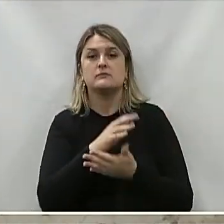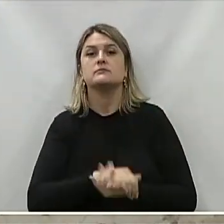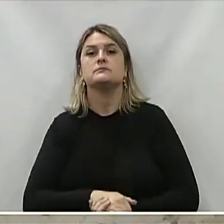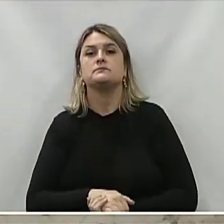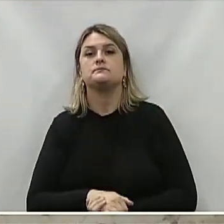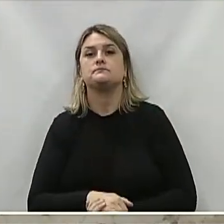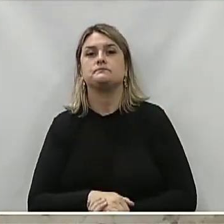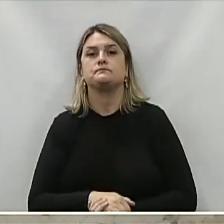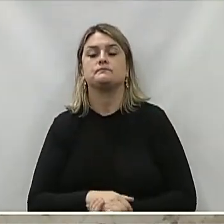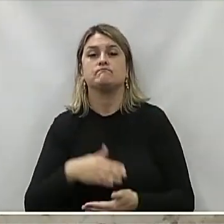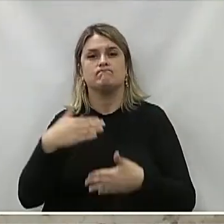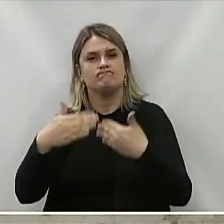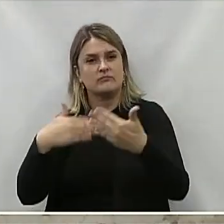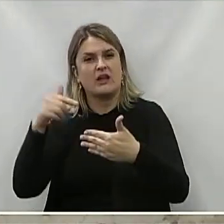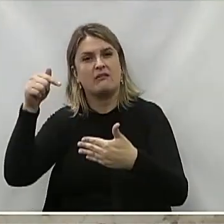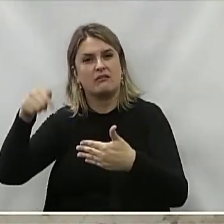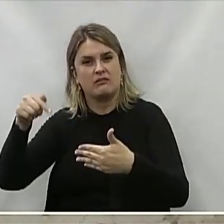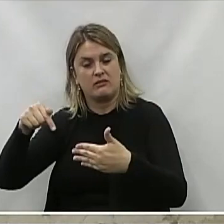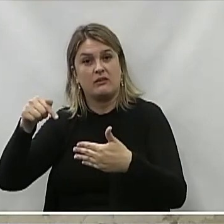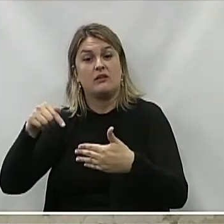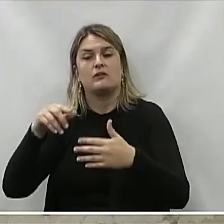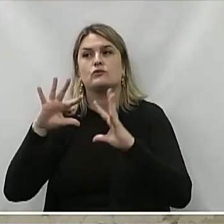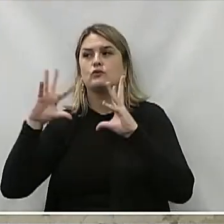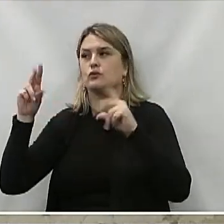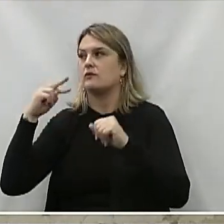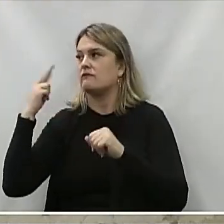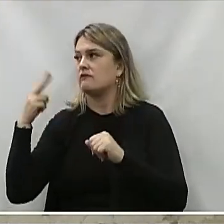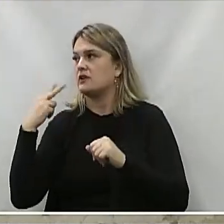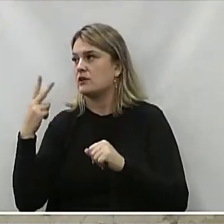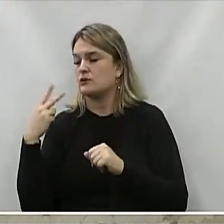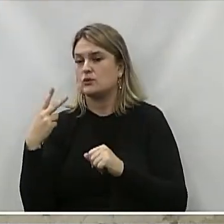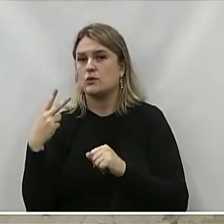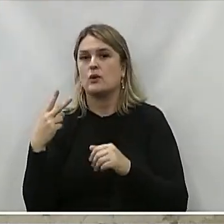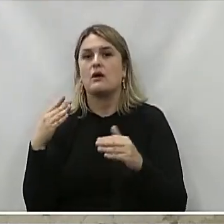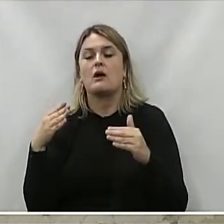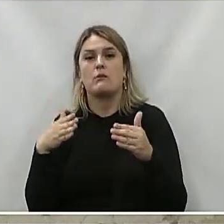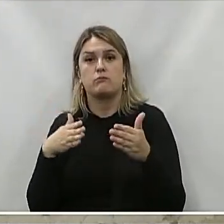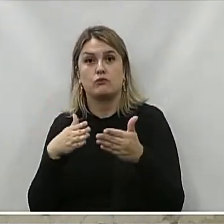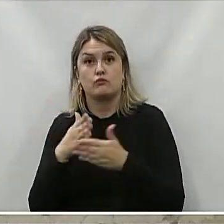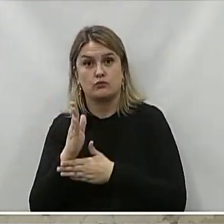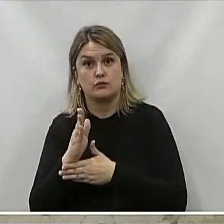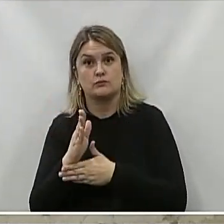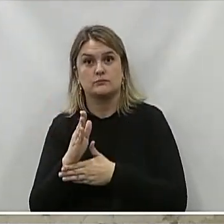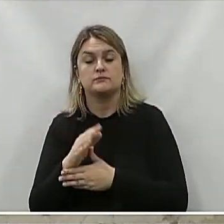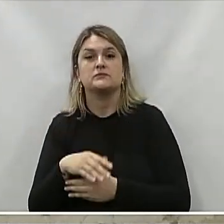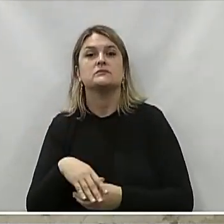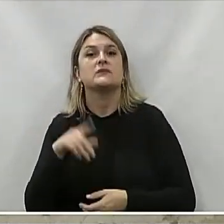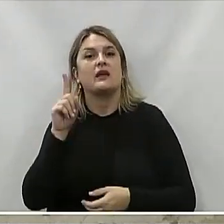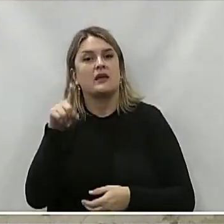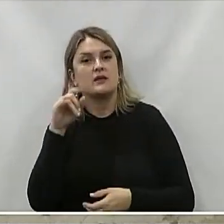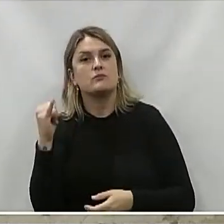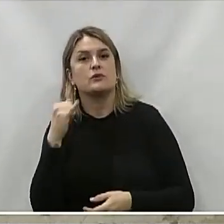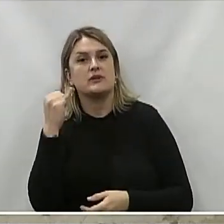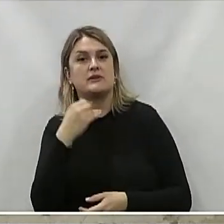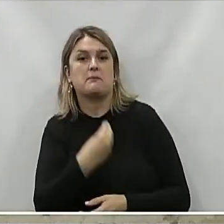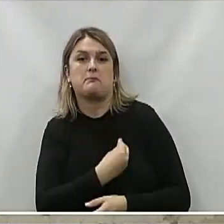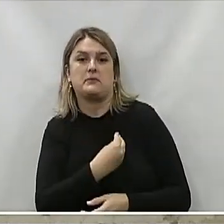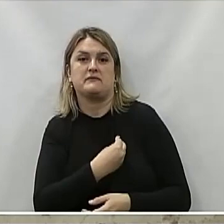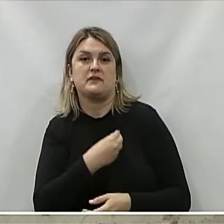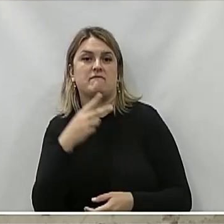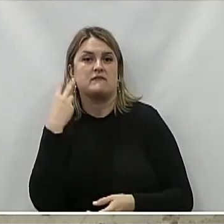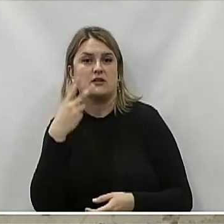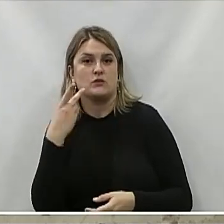E tramitou Nesta casa Onde vereadores Que aqui estiveram Na reunião Da comissão Por isso eu digo É importante A presença Dos